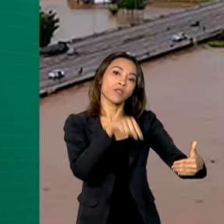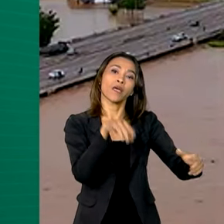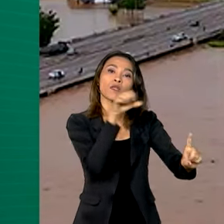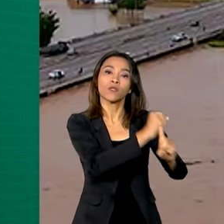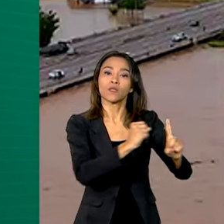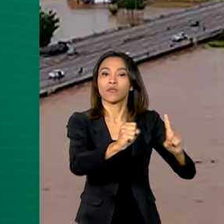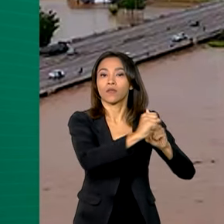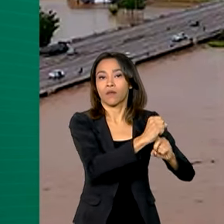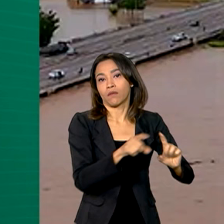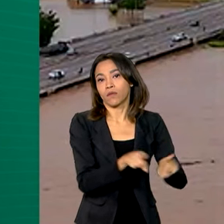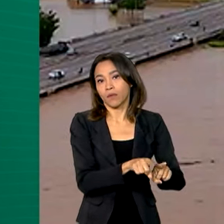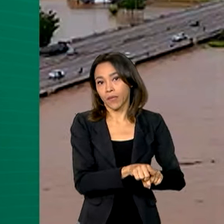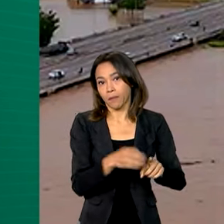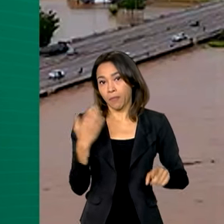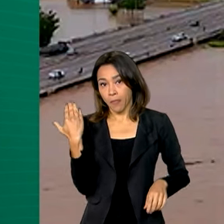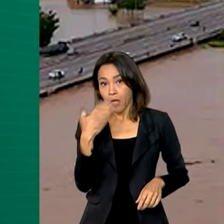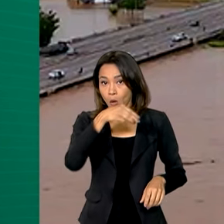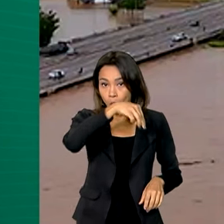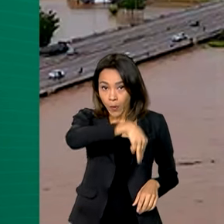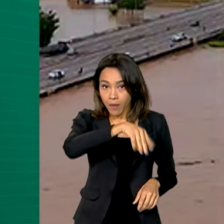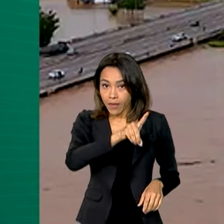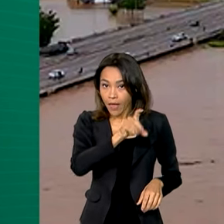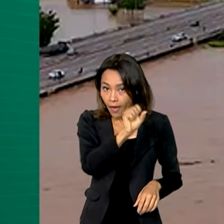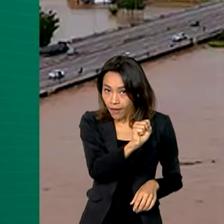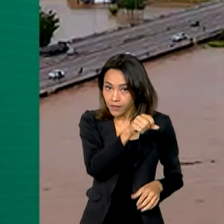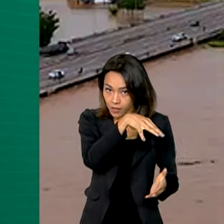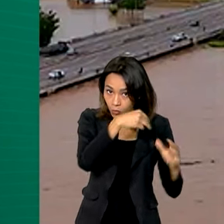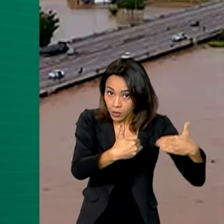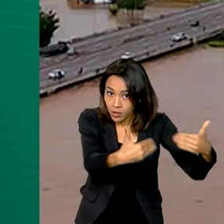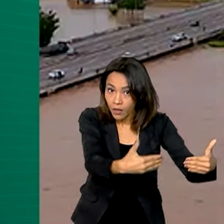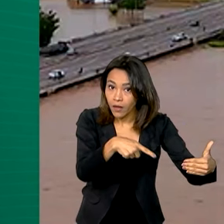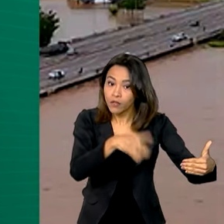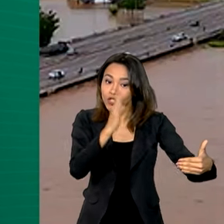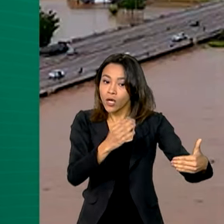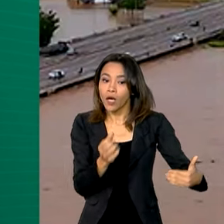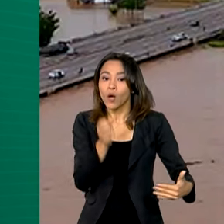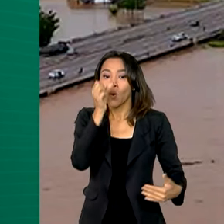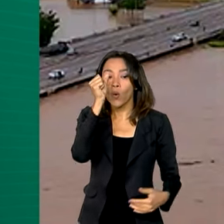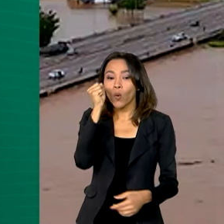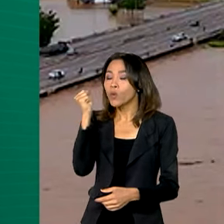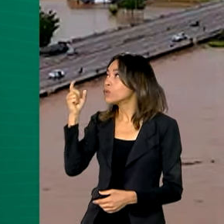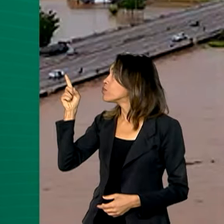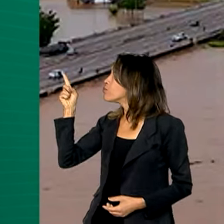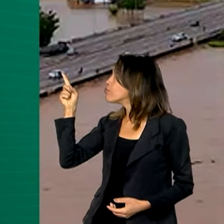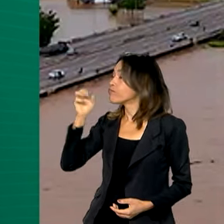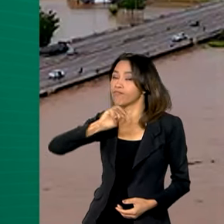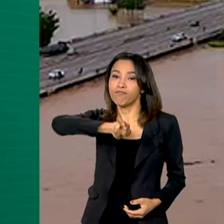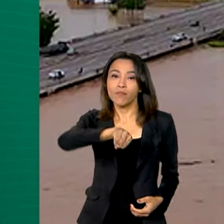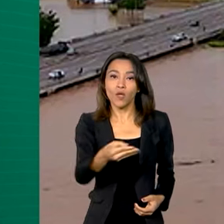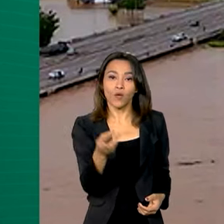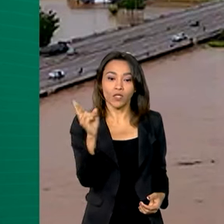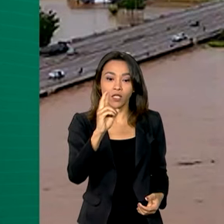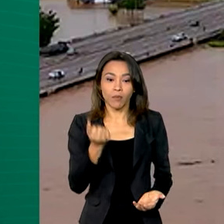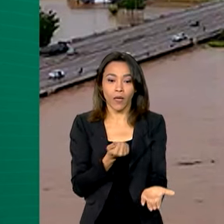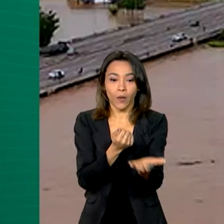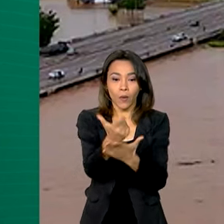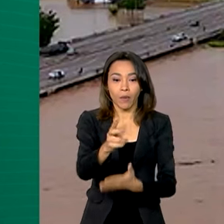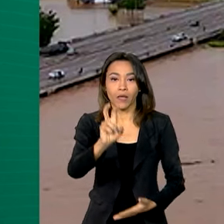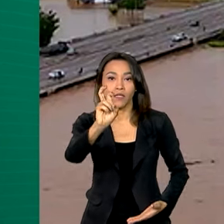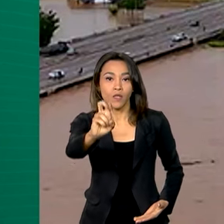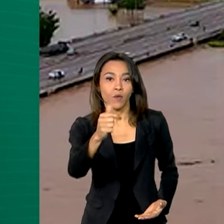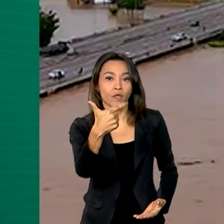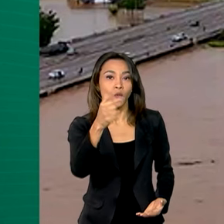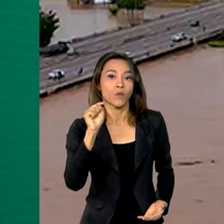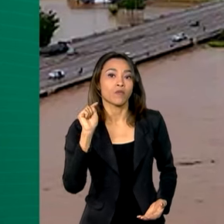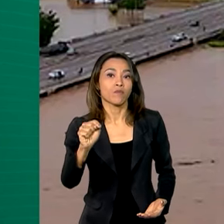Combate à Fome. O MDS também destinou mais de 8 milhões de reais para comprar 52 mil cestas